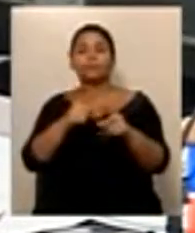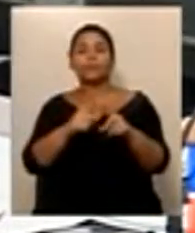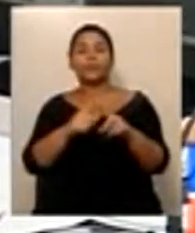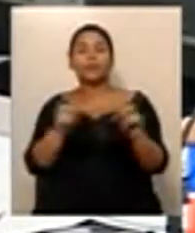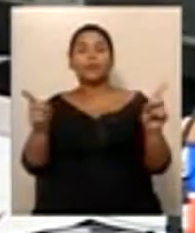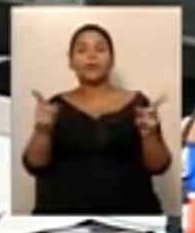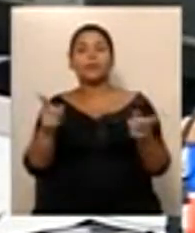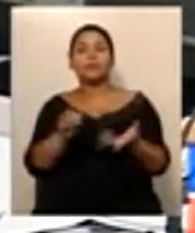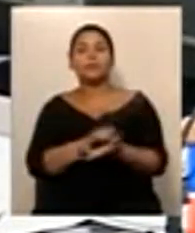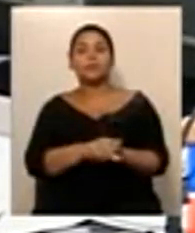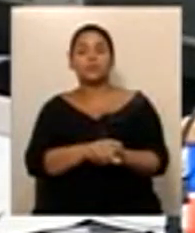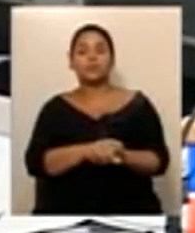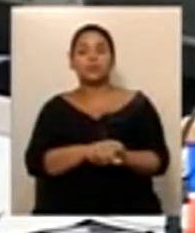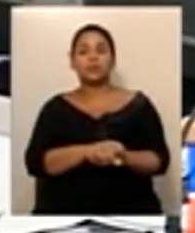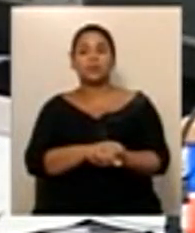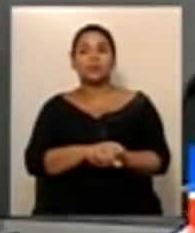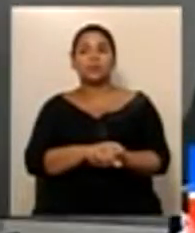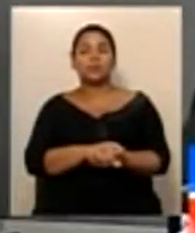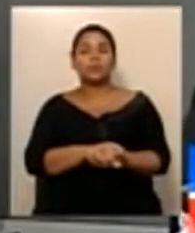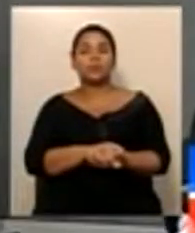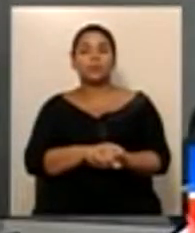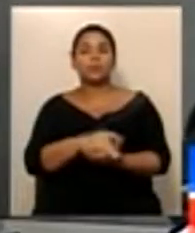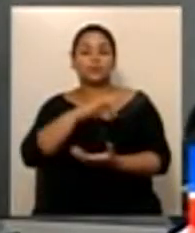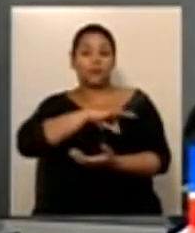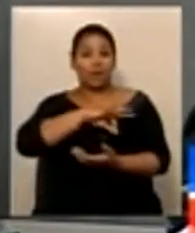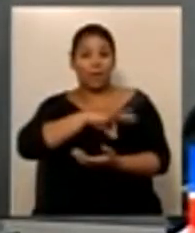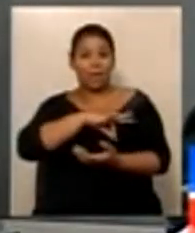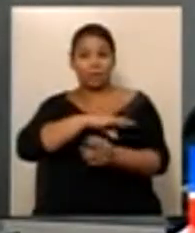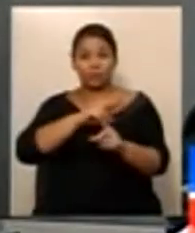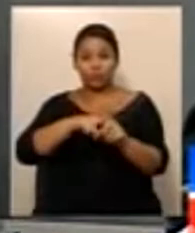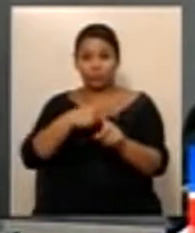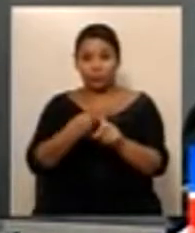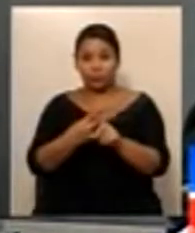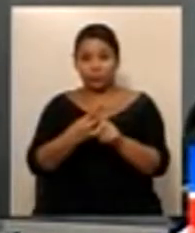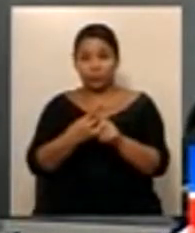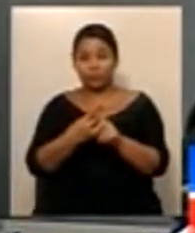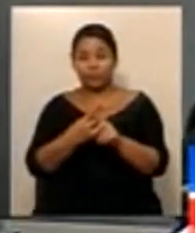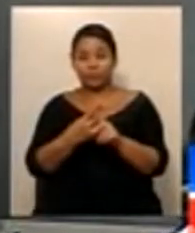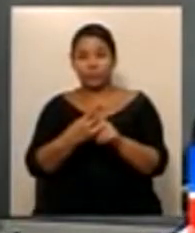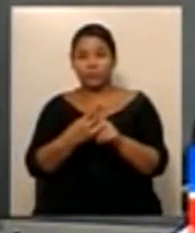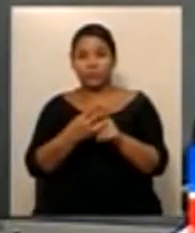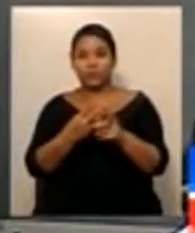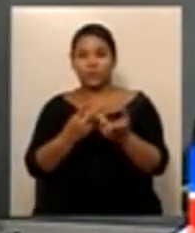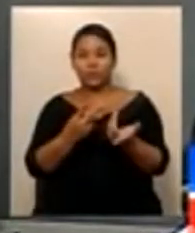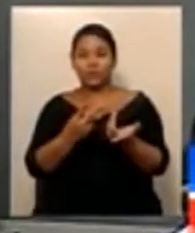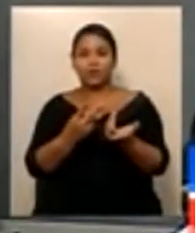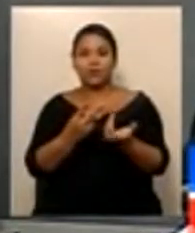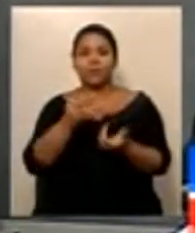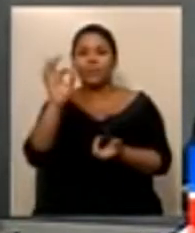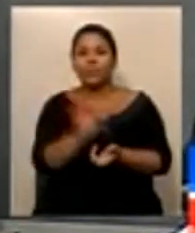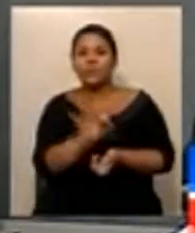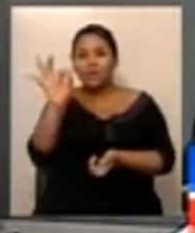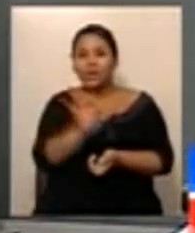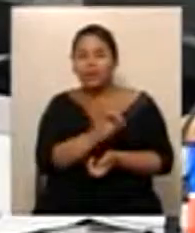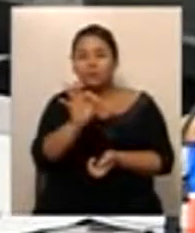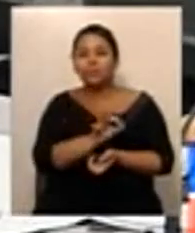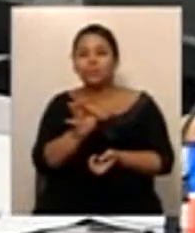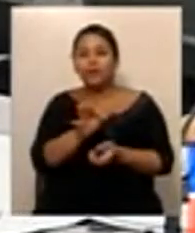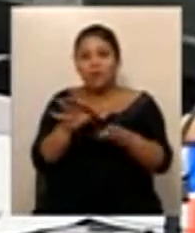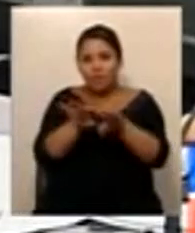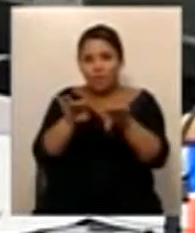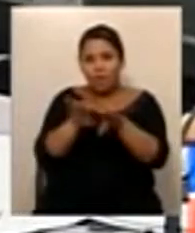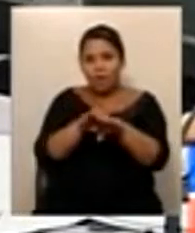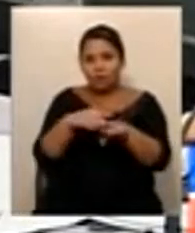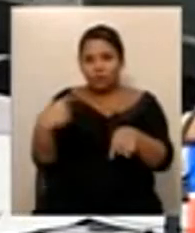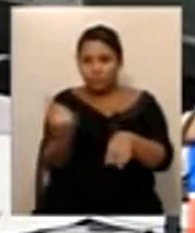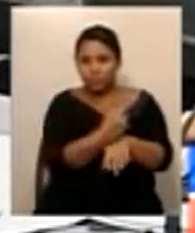dos servidores? O mesmo percentual, senhor deputado. E